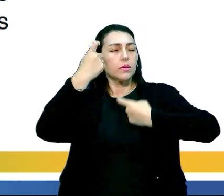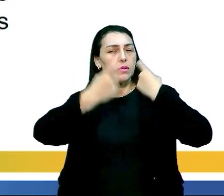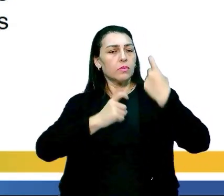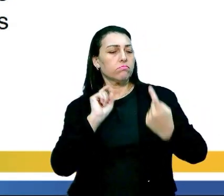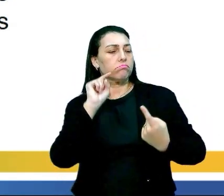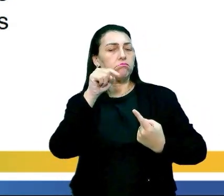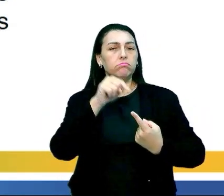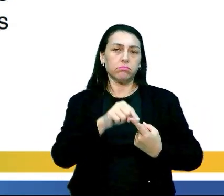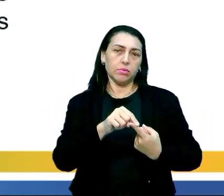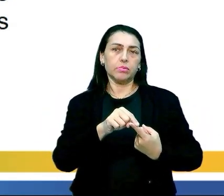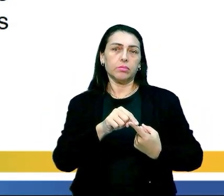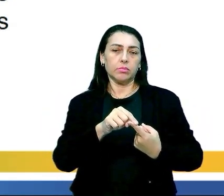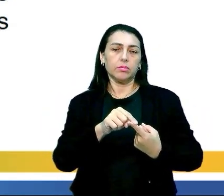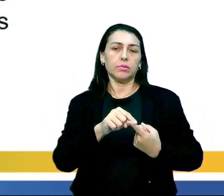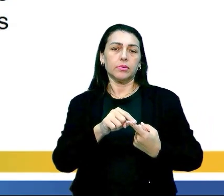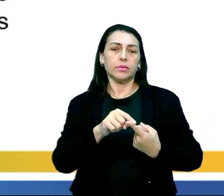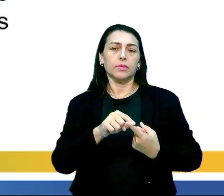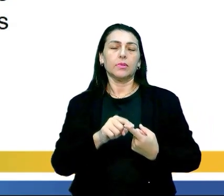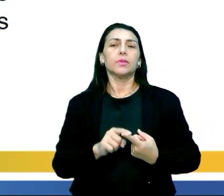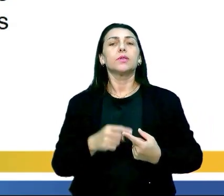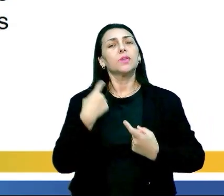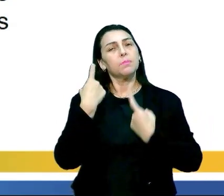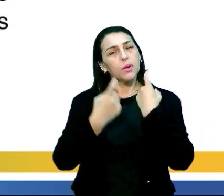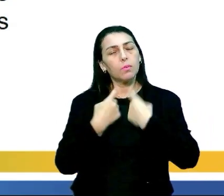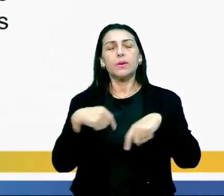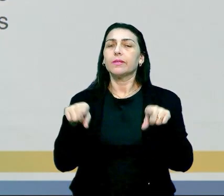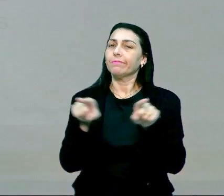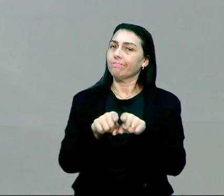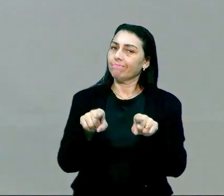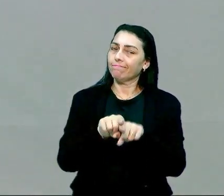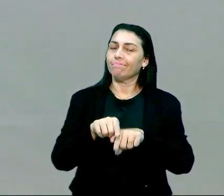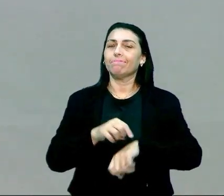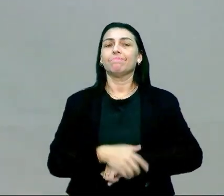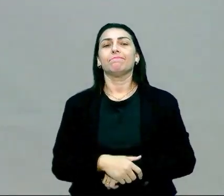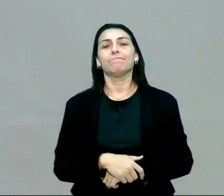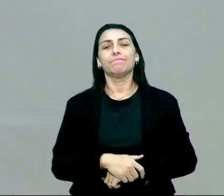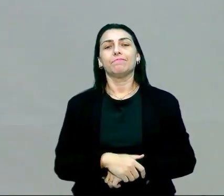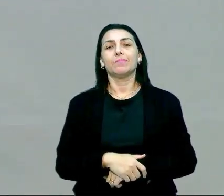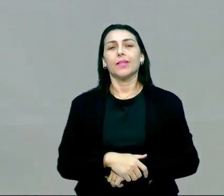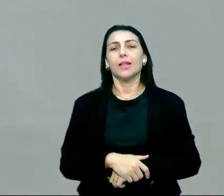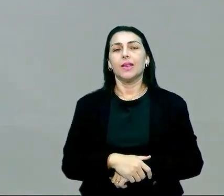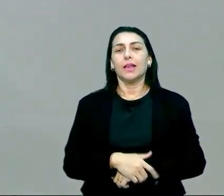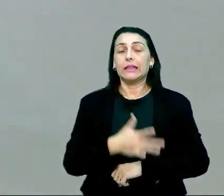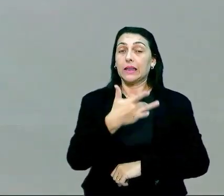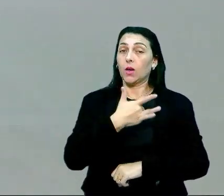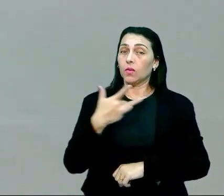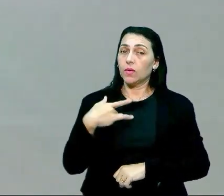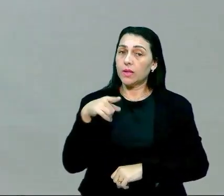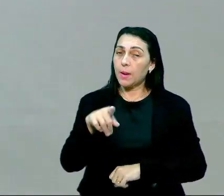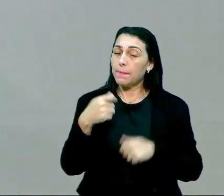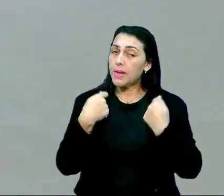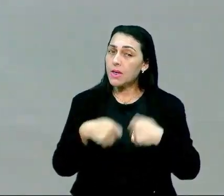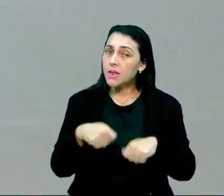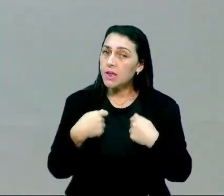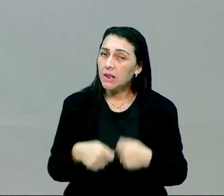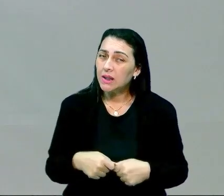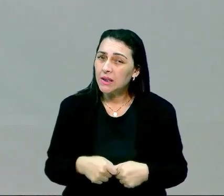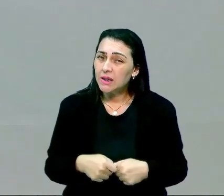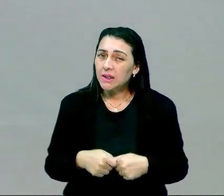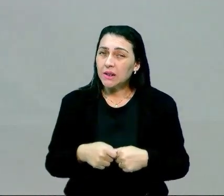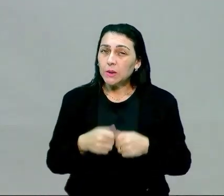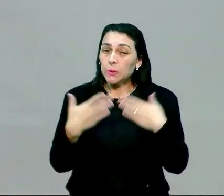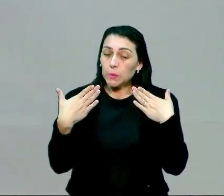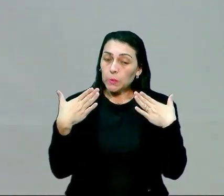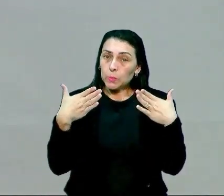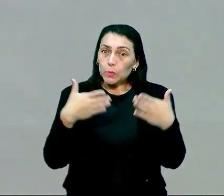objetivos, expectativas, padrões e preocupações. A saúde de vocês deve estar em frangalhos. Vocês estão aí